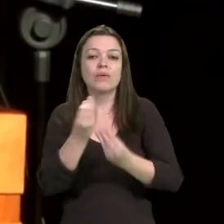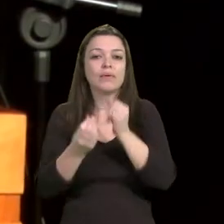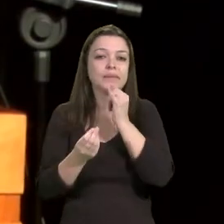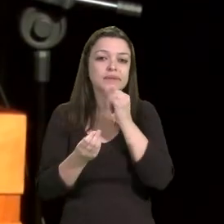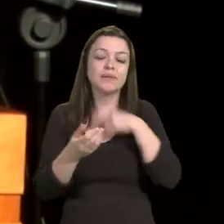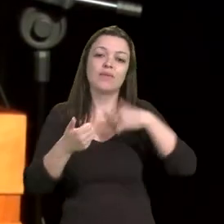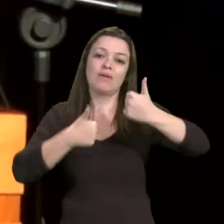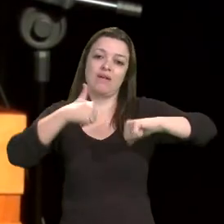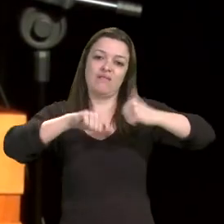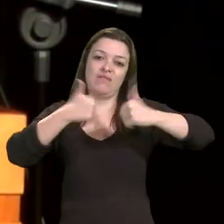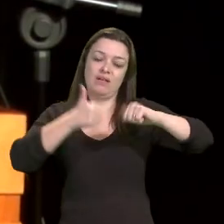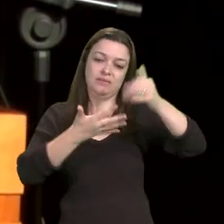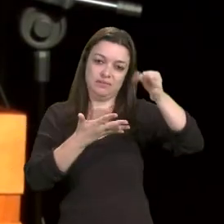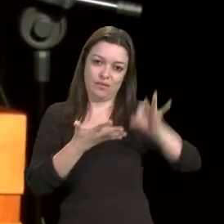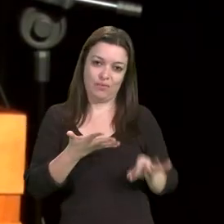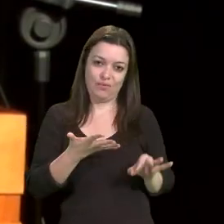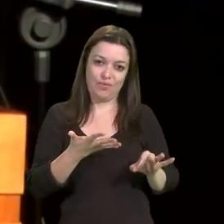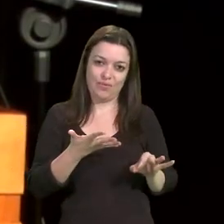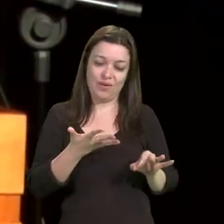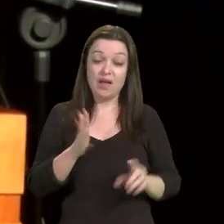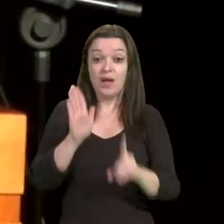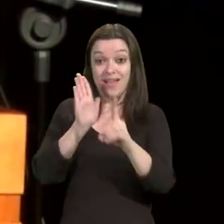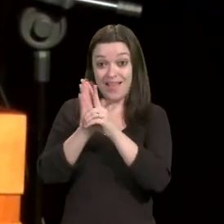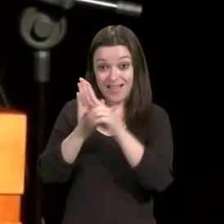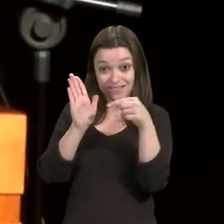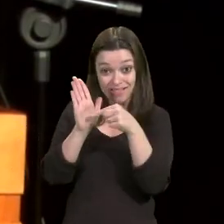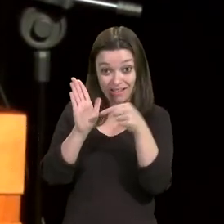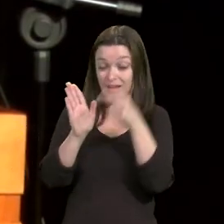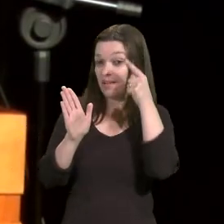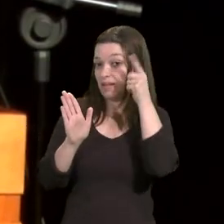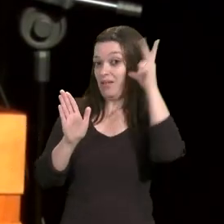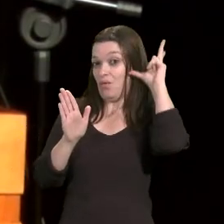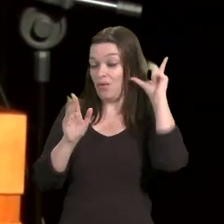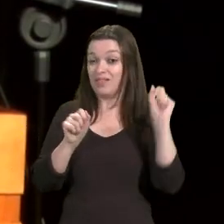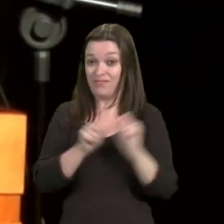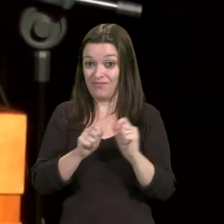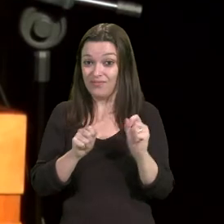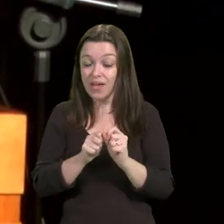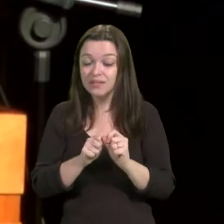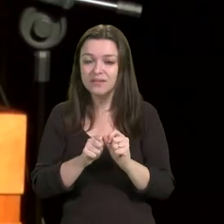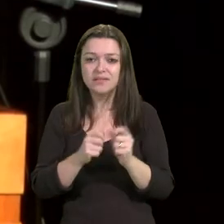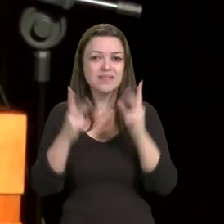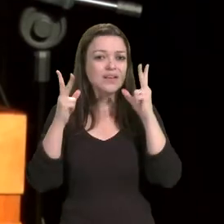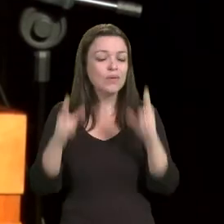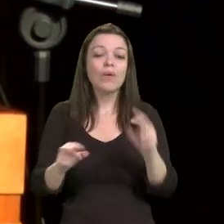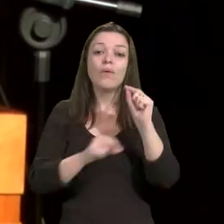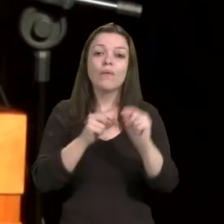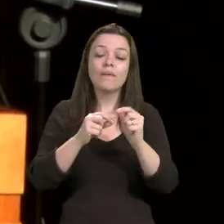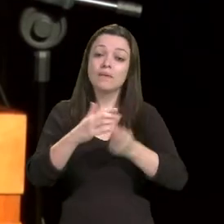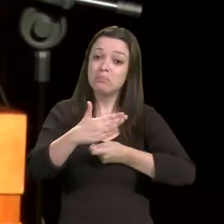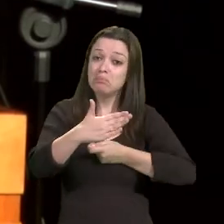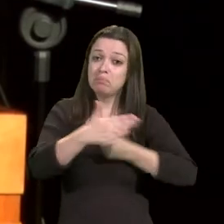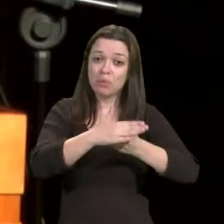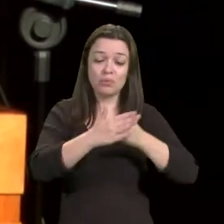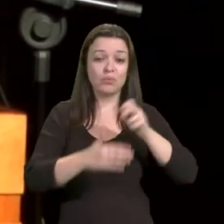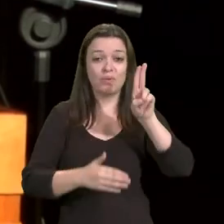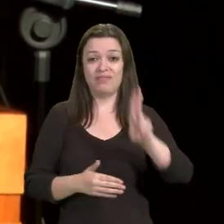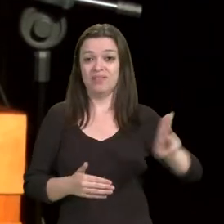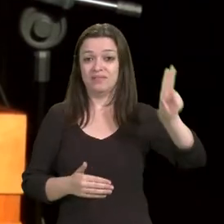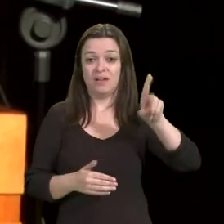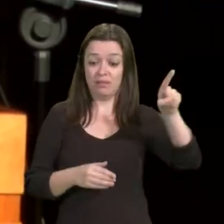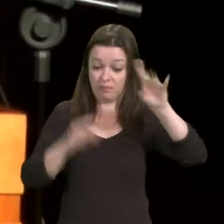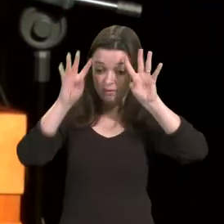avaliação. Este decreto igualmente ataca a autonomia universitária,